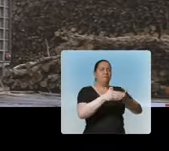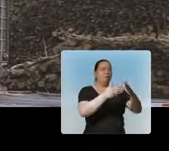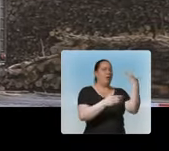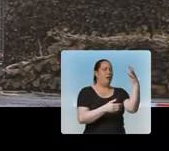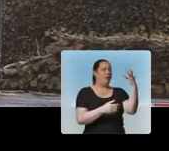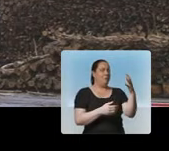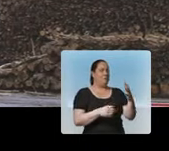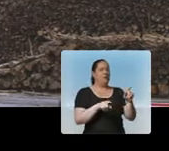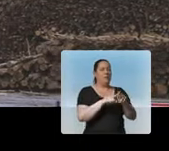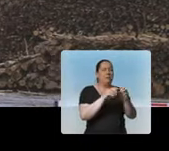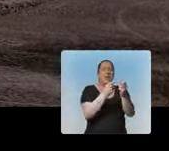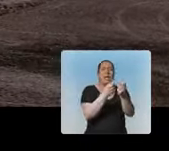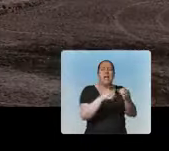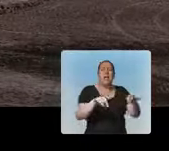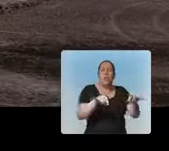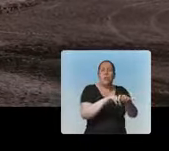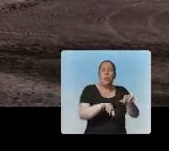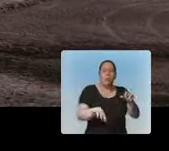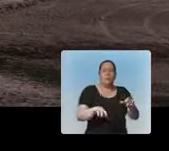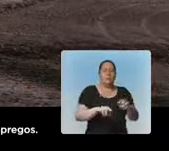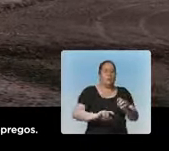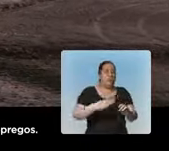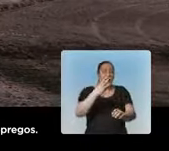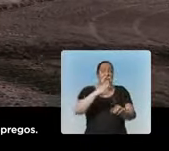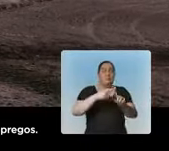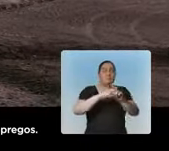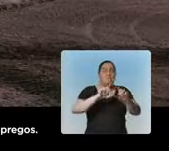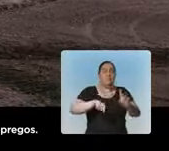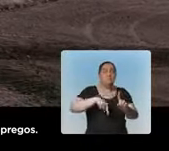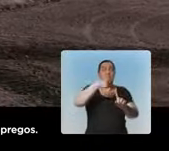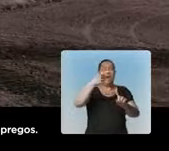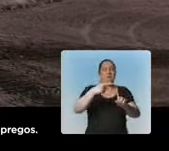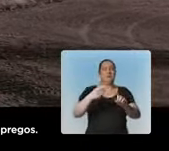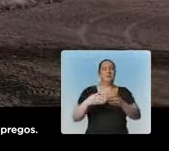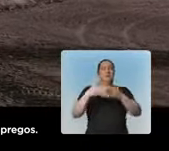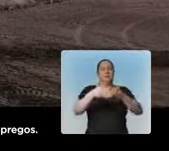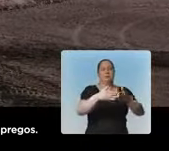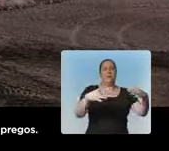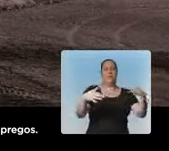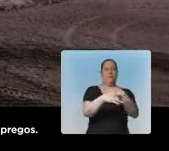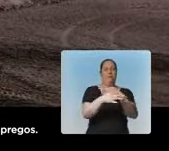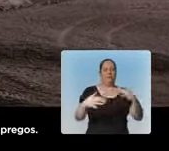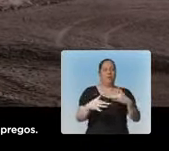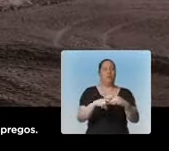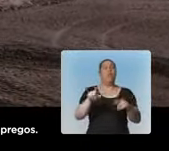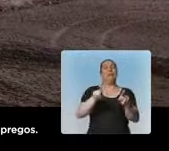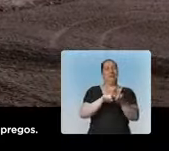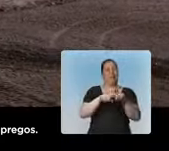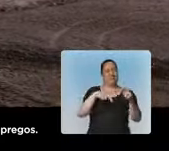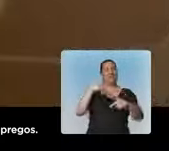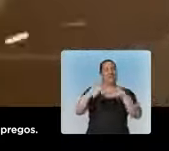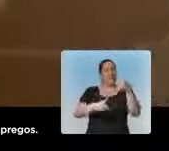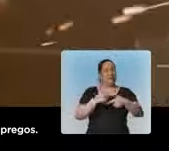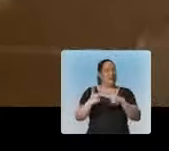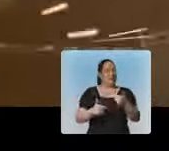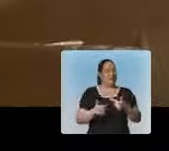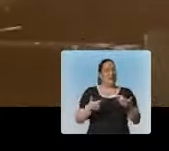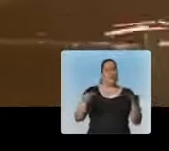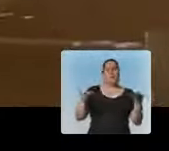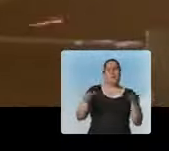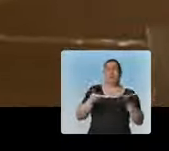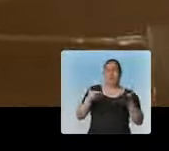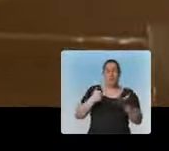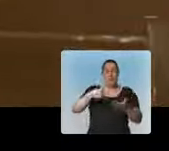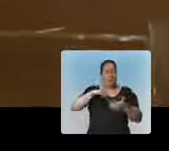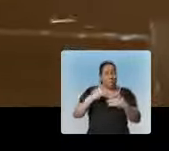o embarque de toras de madeira e grãos do agronegócio, triplicando a movimentação do Porto de Pelotas e gerando empregos. E